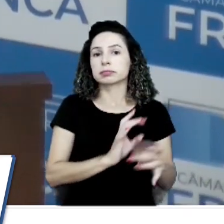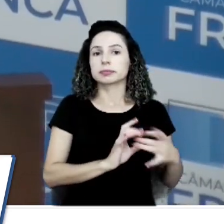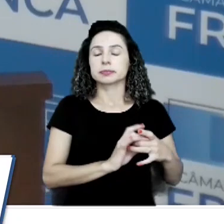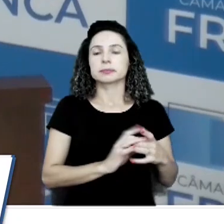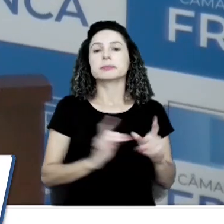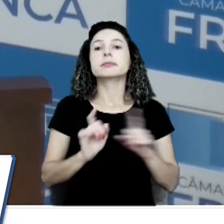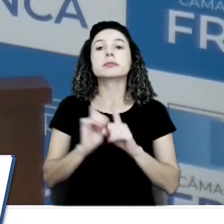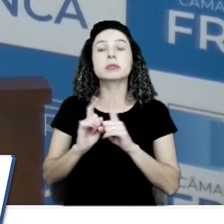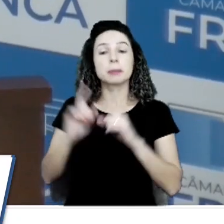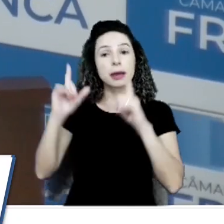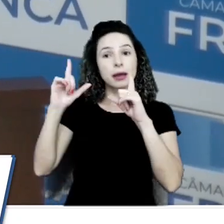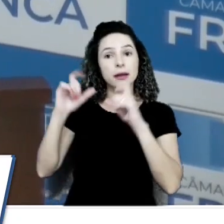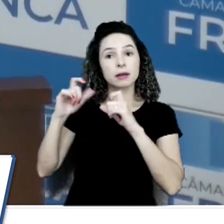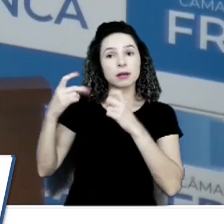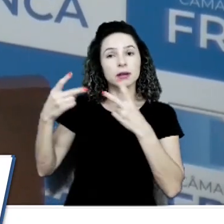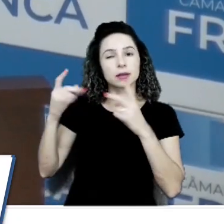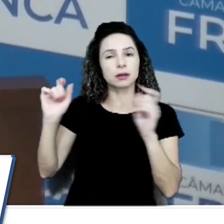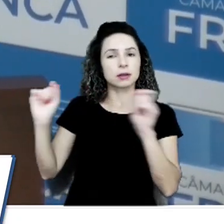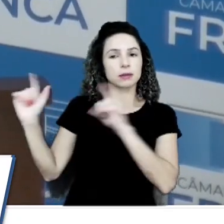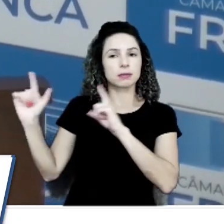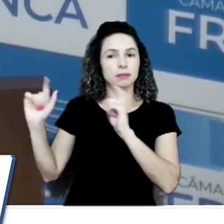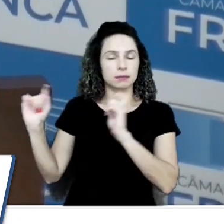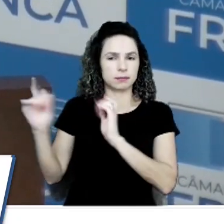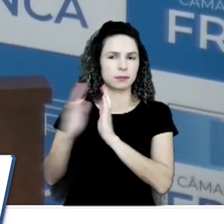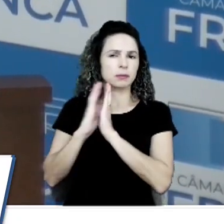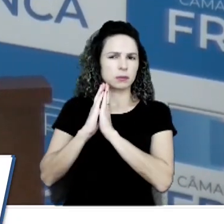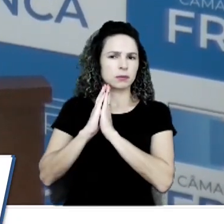para ir passando as outras fotos aí.